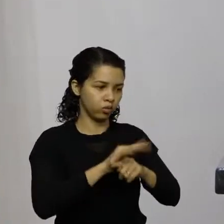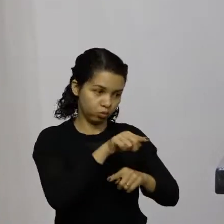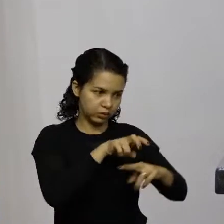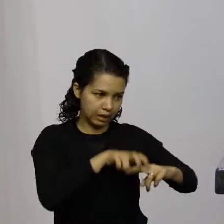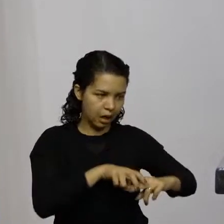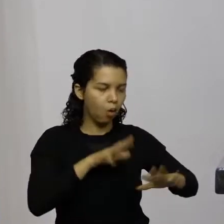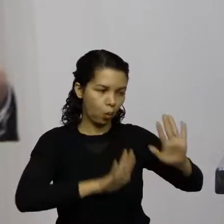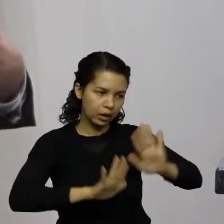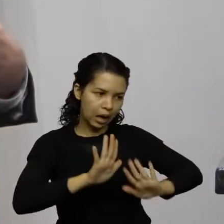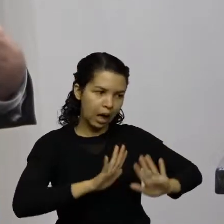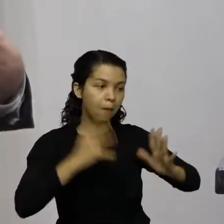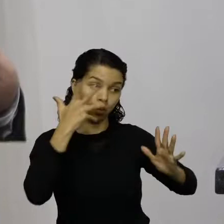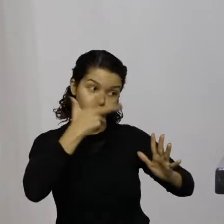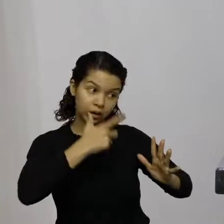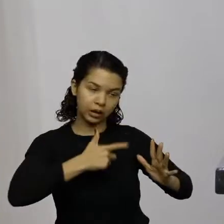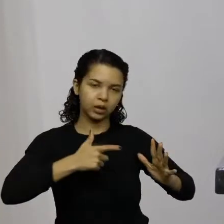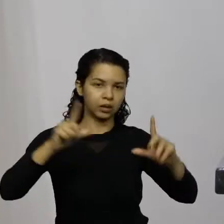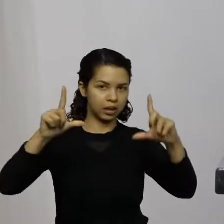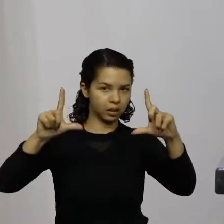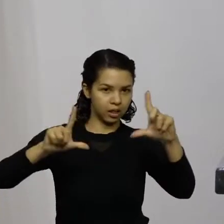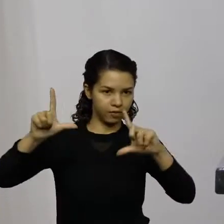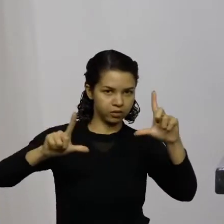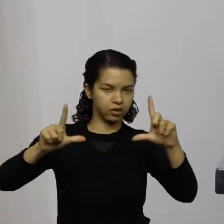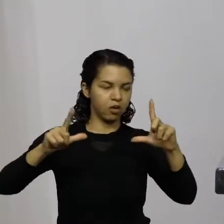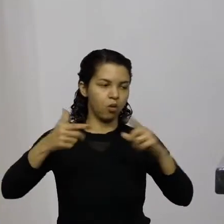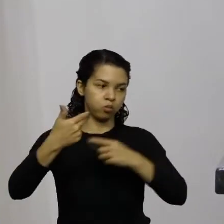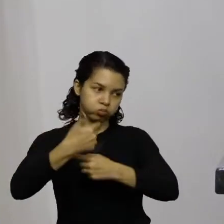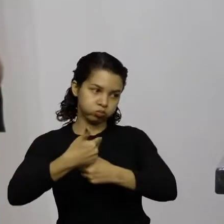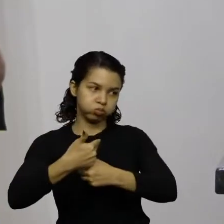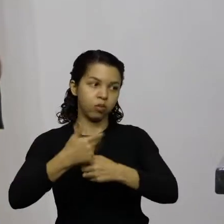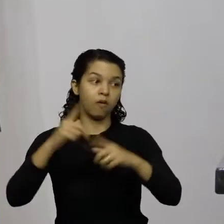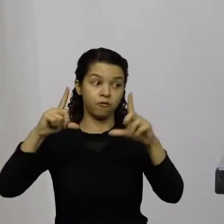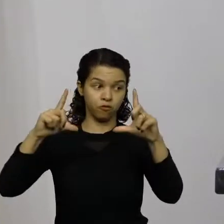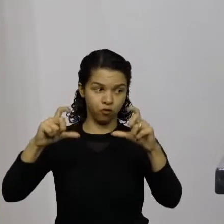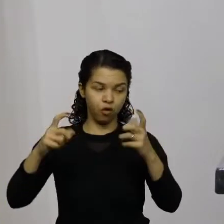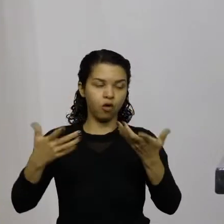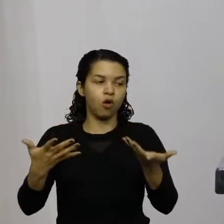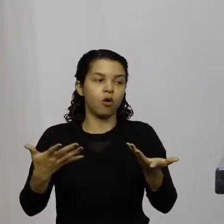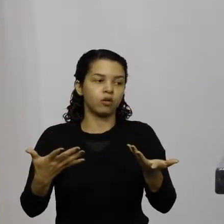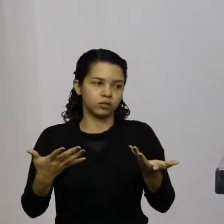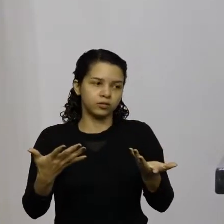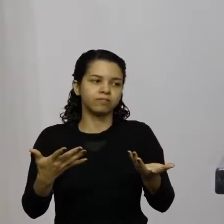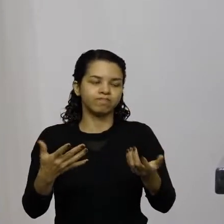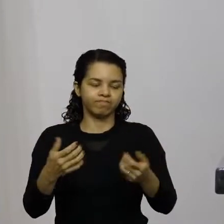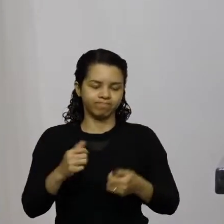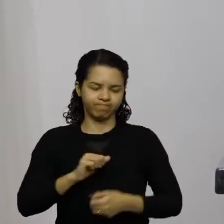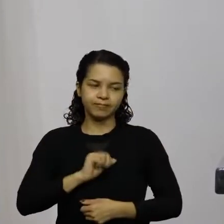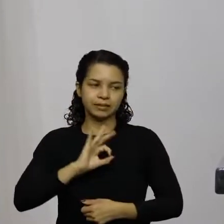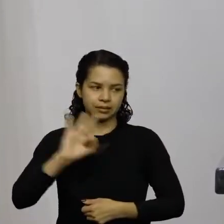cuidado para ficar bonito para a televisão para a foto sair a gente dá uma lacrada